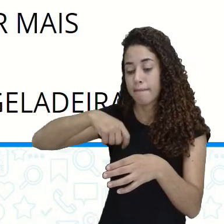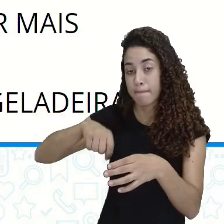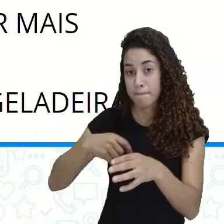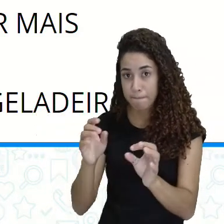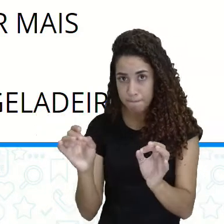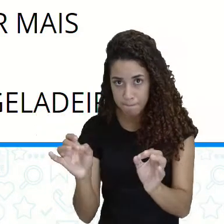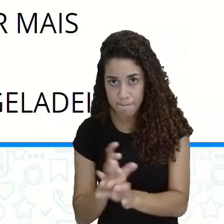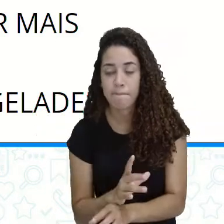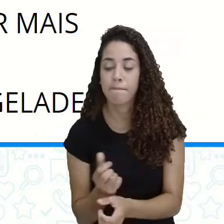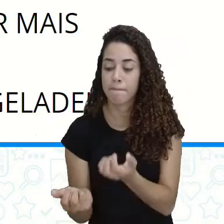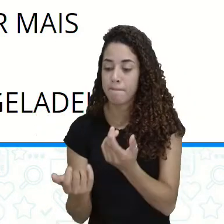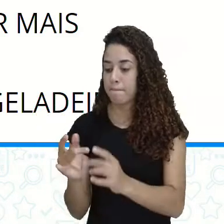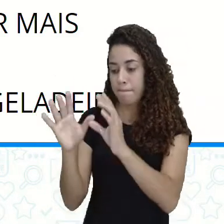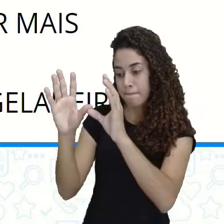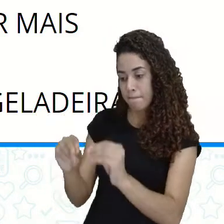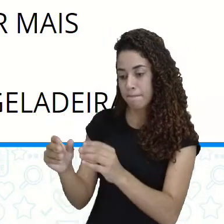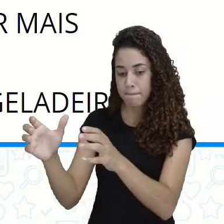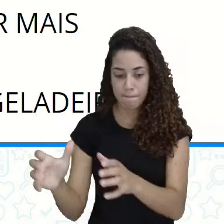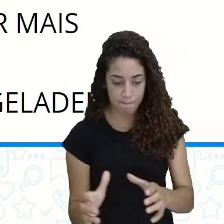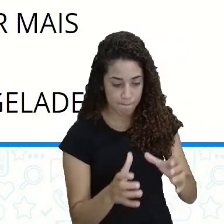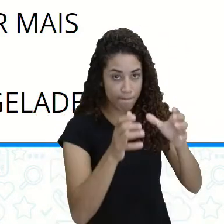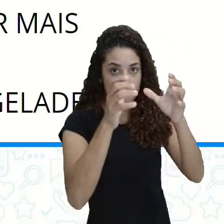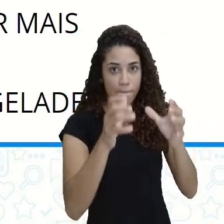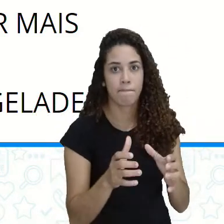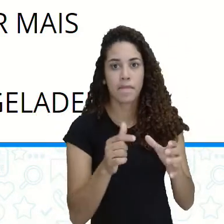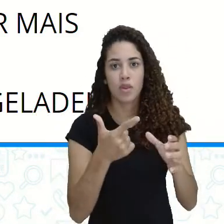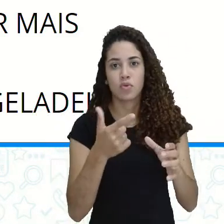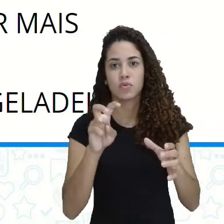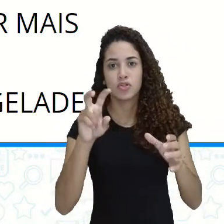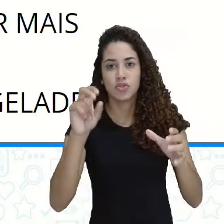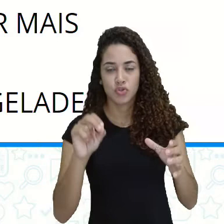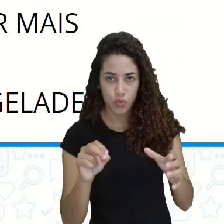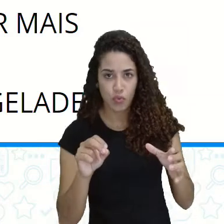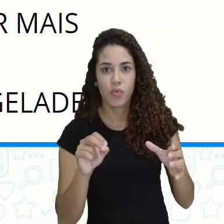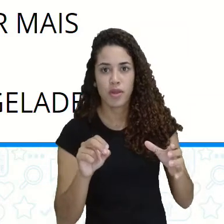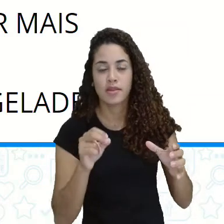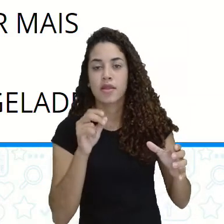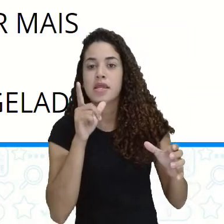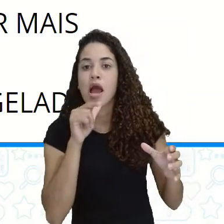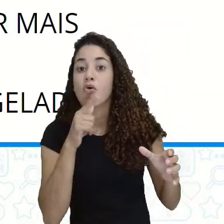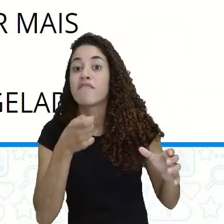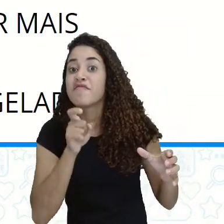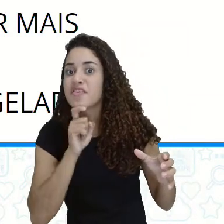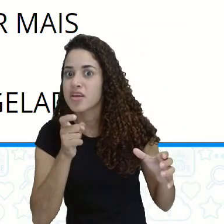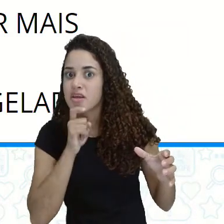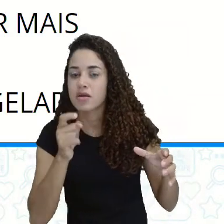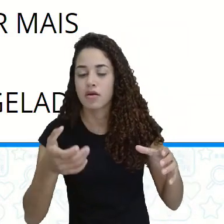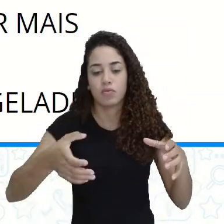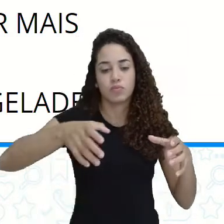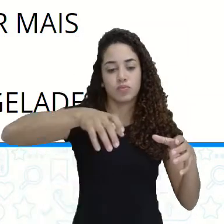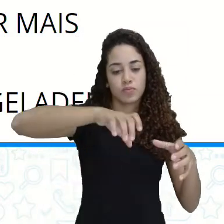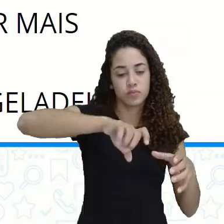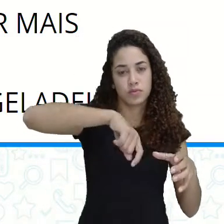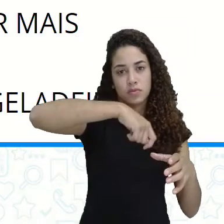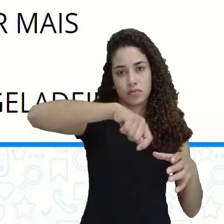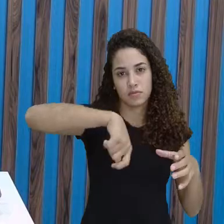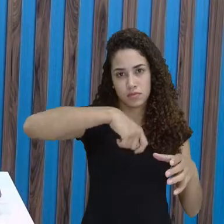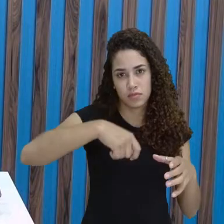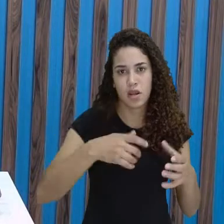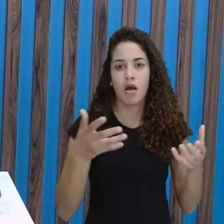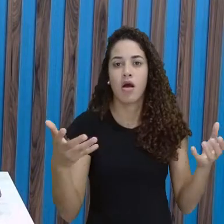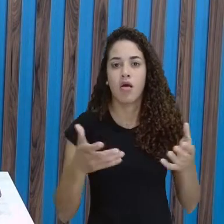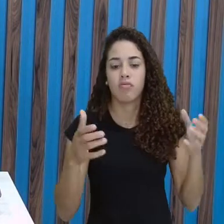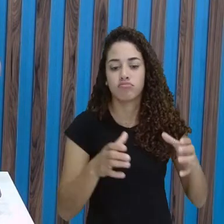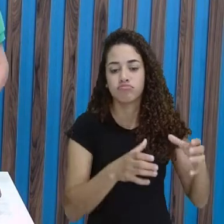Retira do fogo, acrescenta mais 250 ml de água fria. Despeja em forminhas e leva à